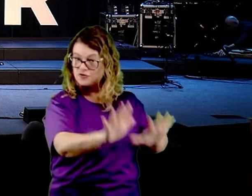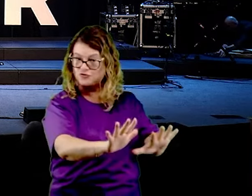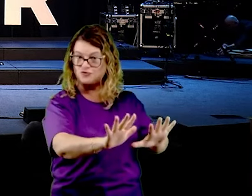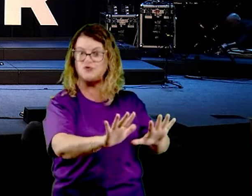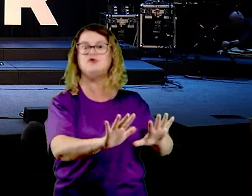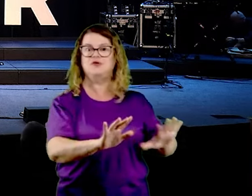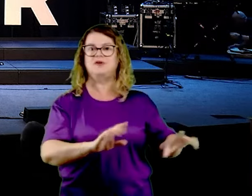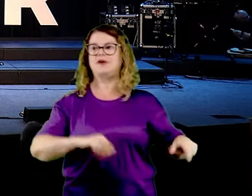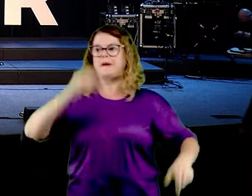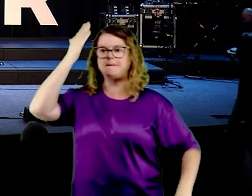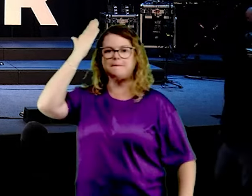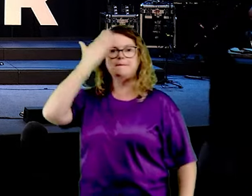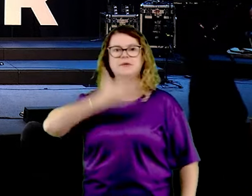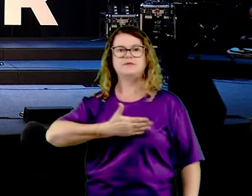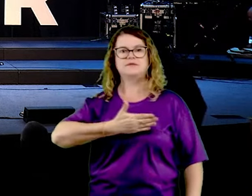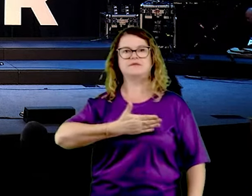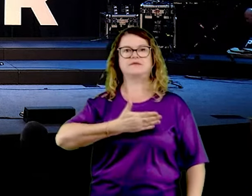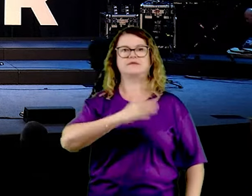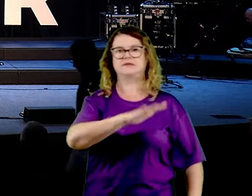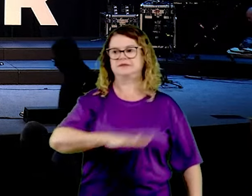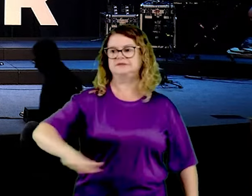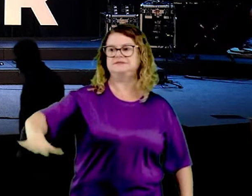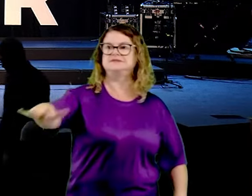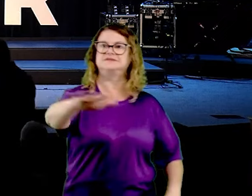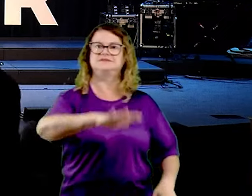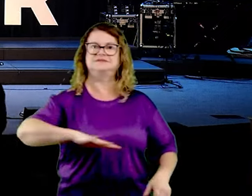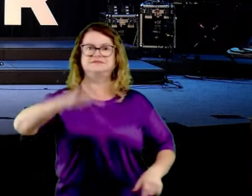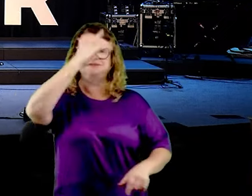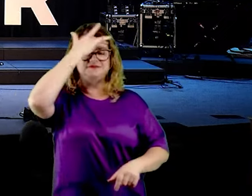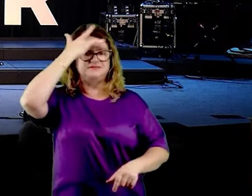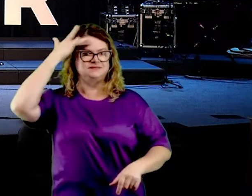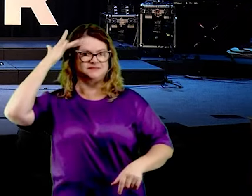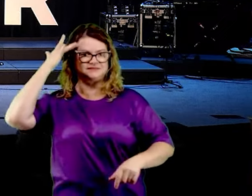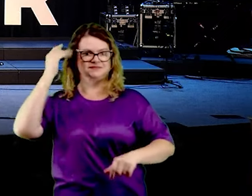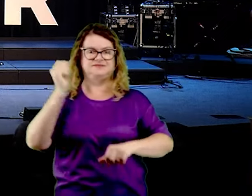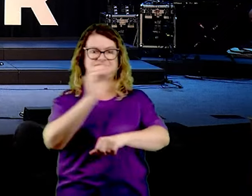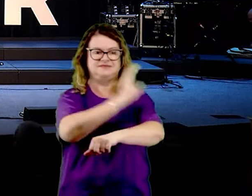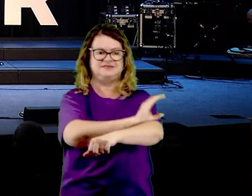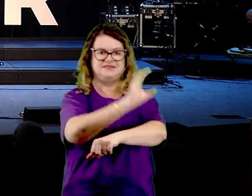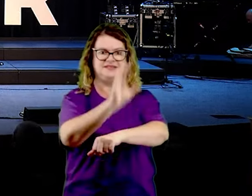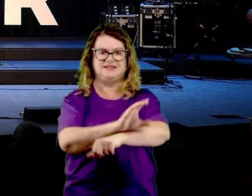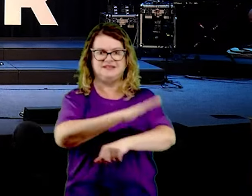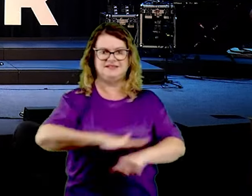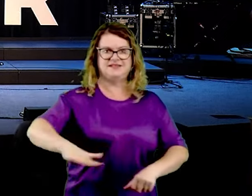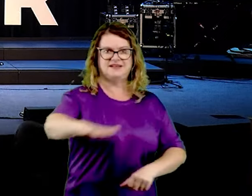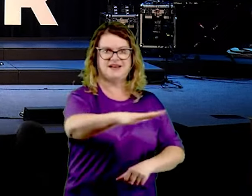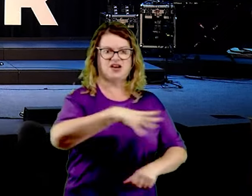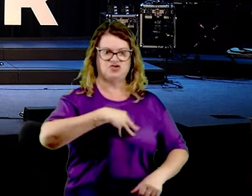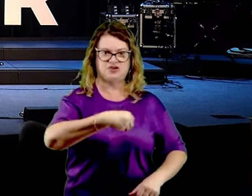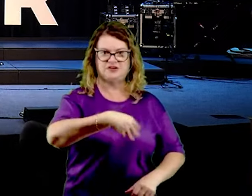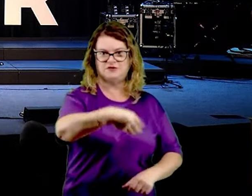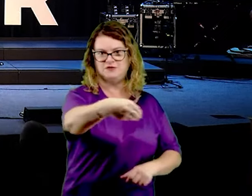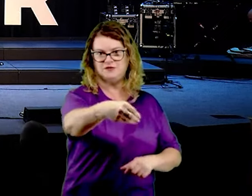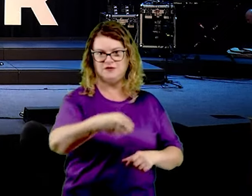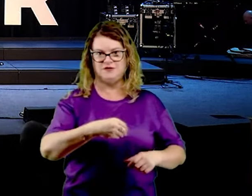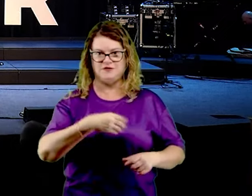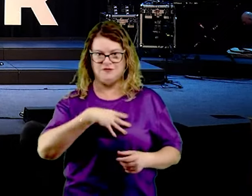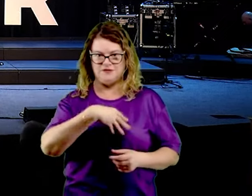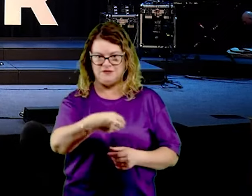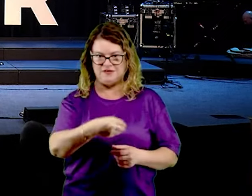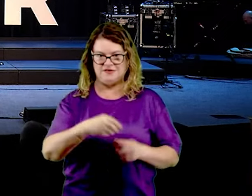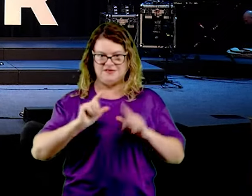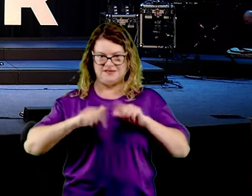sabiam de todas as guerras de Canaã. Então somente para que as gerações dos filhos de Israel, delas